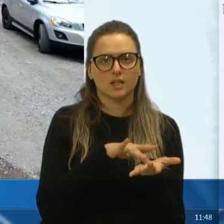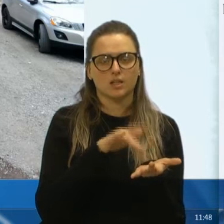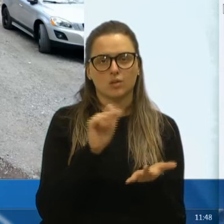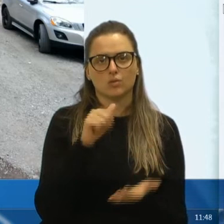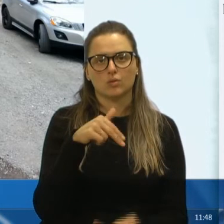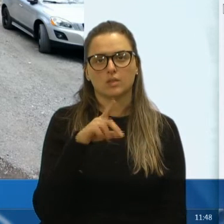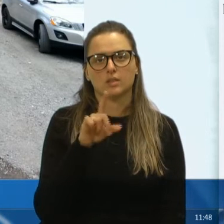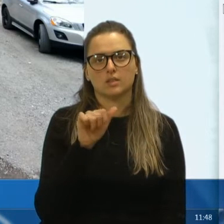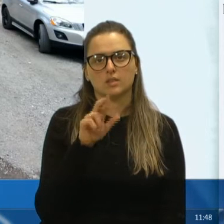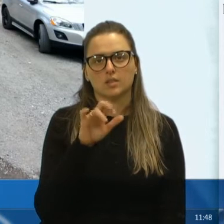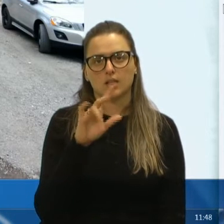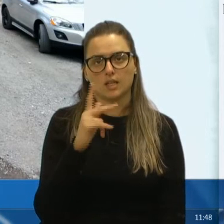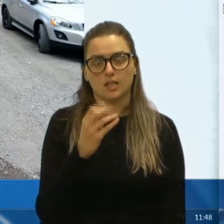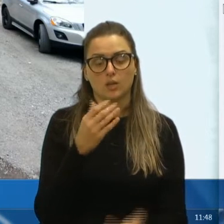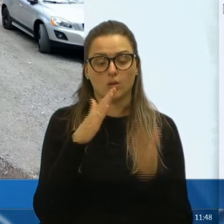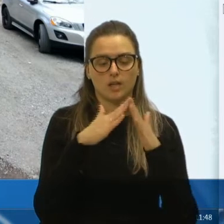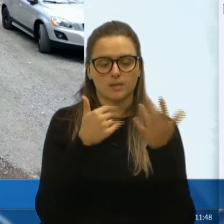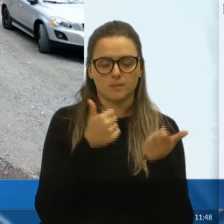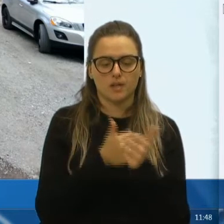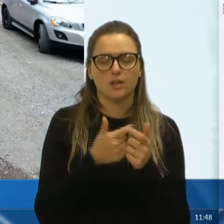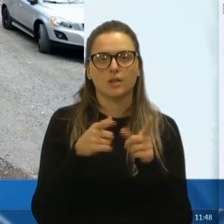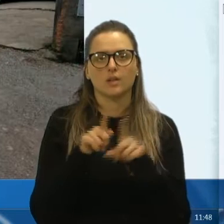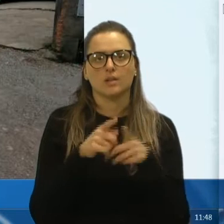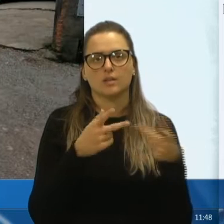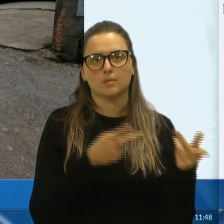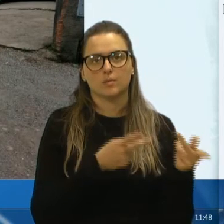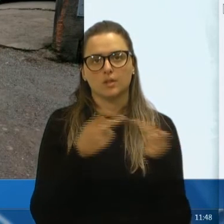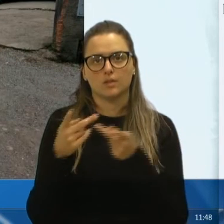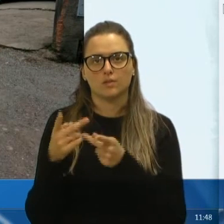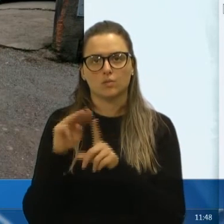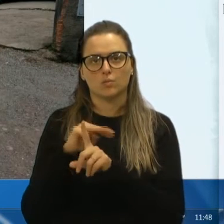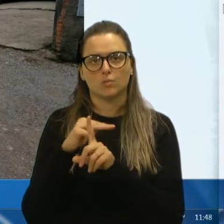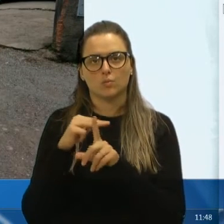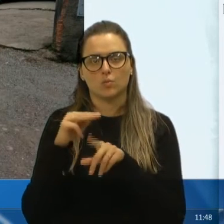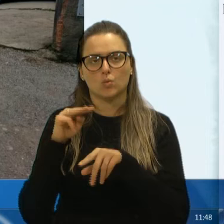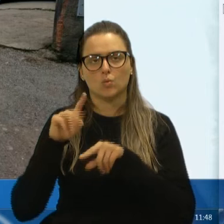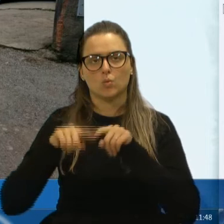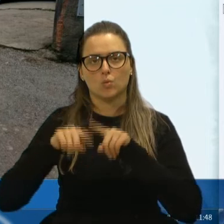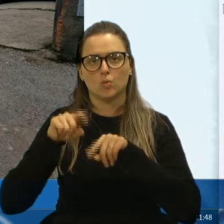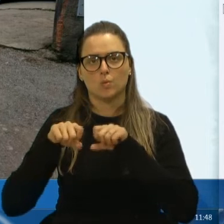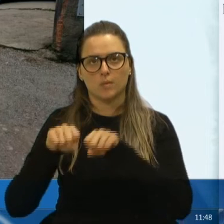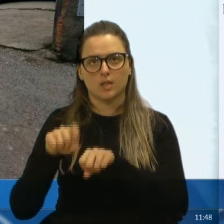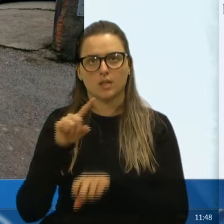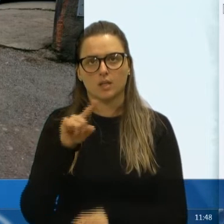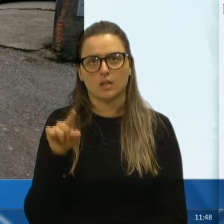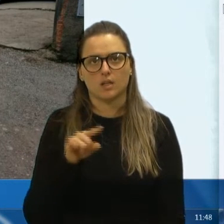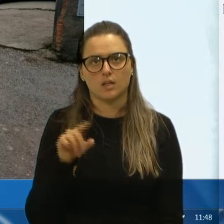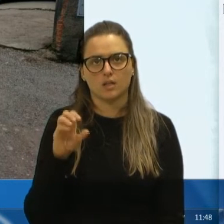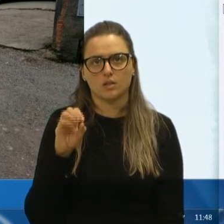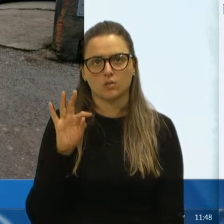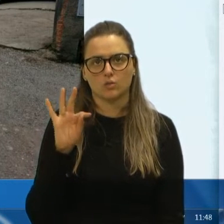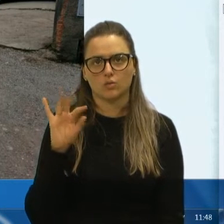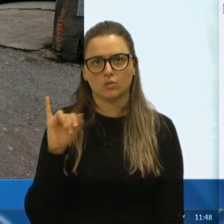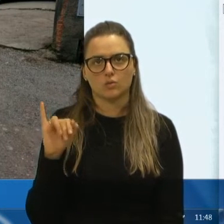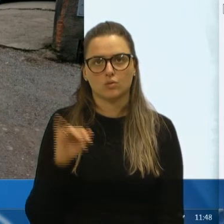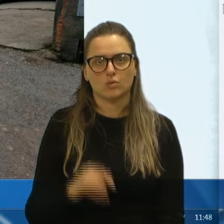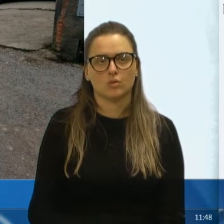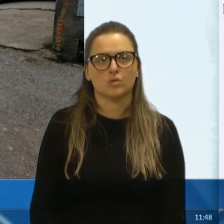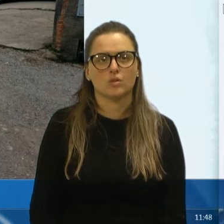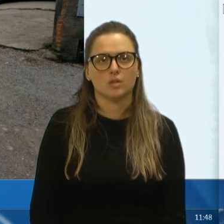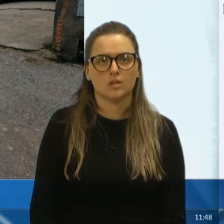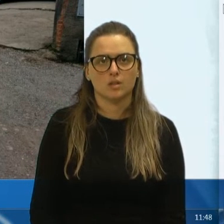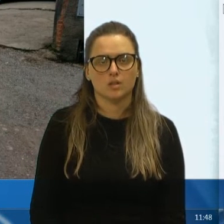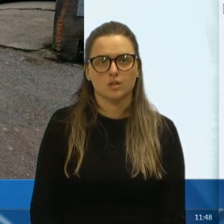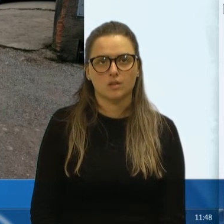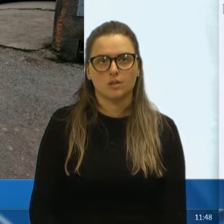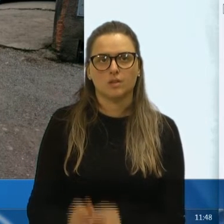proximidades. Como também a gente foi visitar o Mercado Tizote, Mercado Zote, que está ali, também, né,